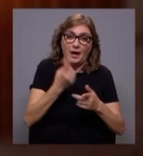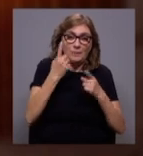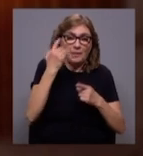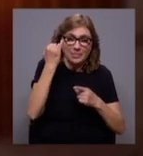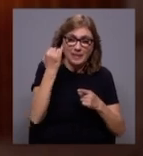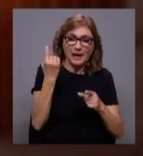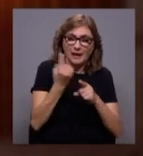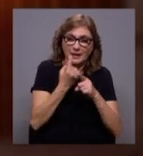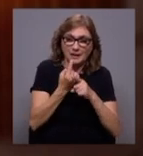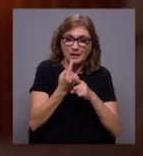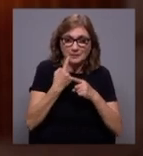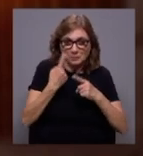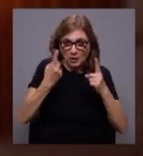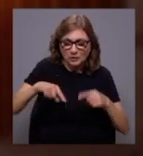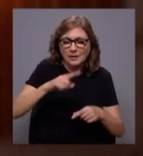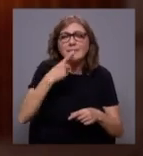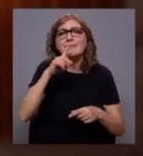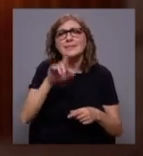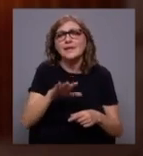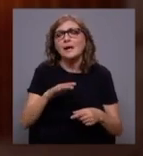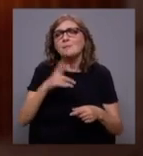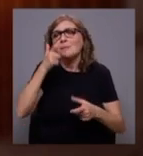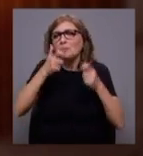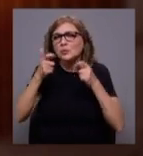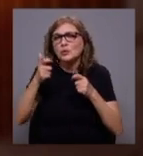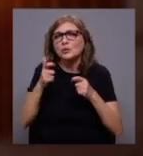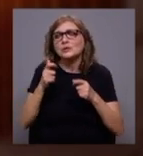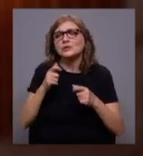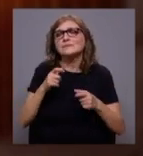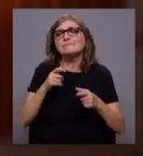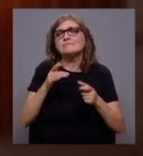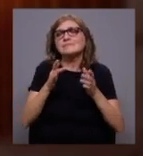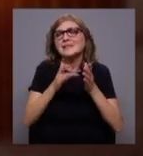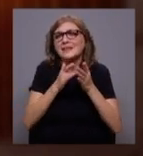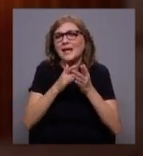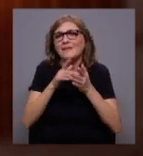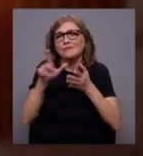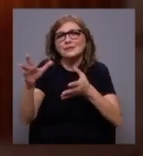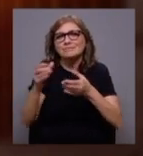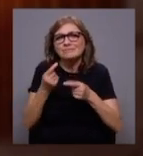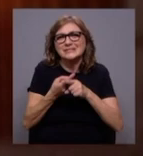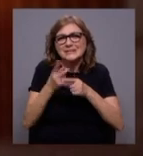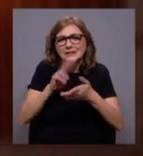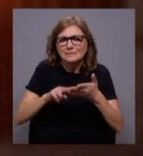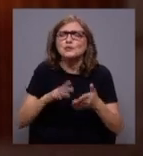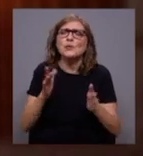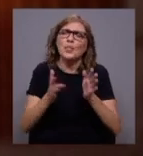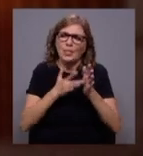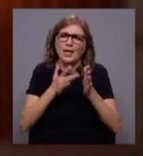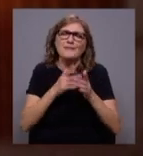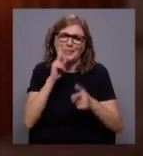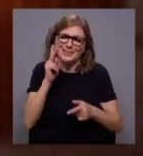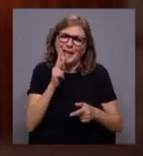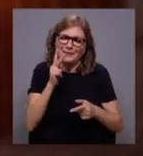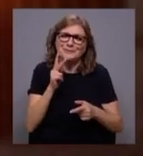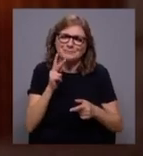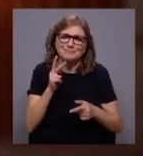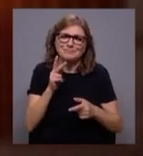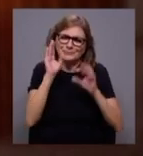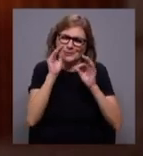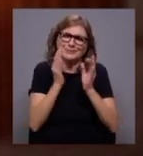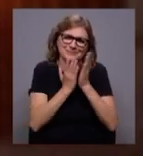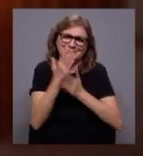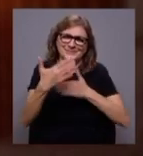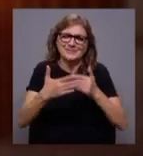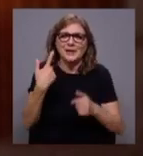ideias e, por outro lado, também levar pessoas a esses livros. Portanto, os livros, eles estão bastante vivos e recomendam-se. Havia uma